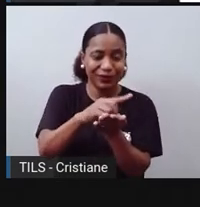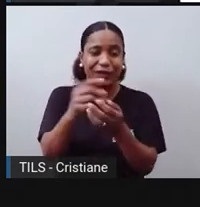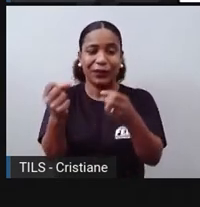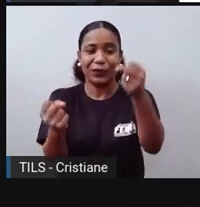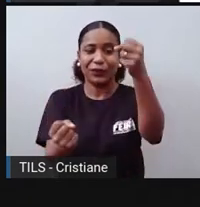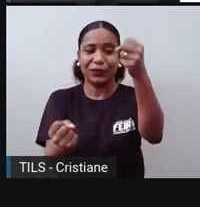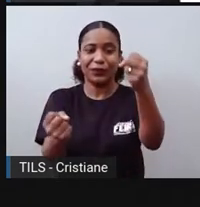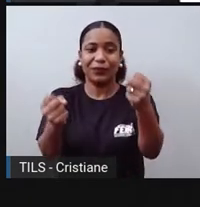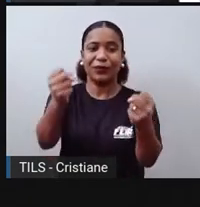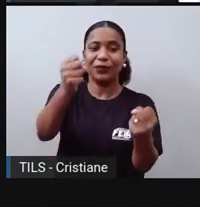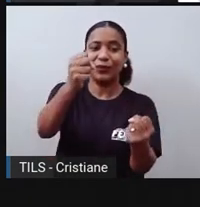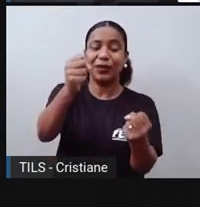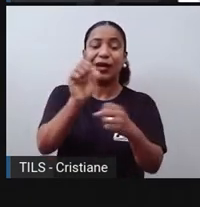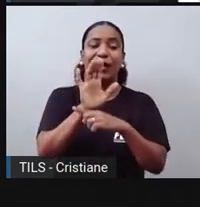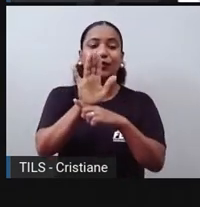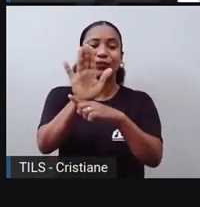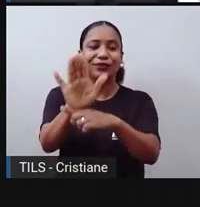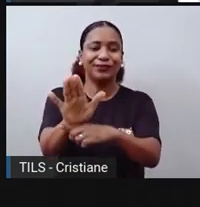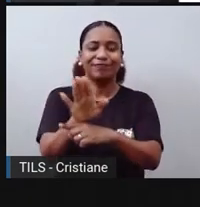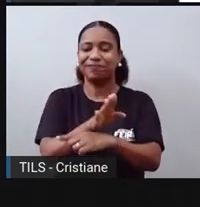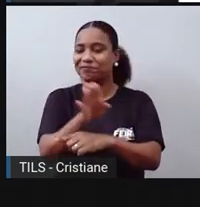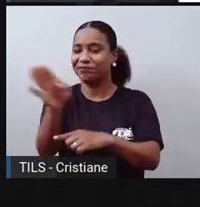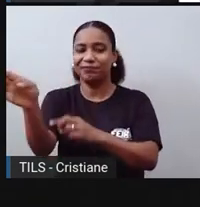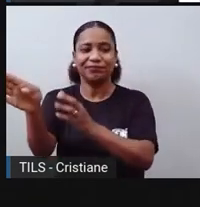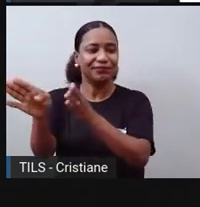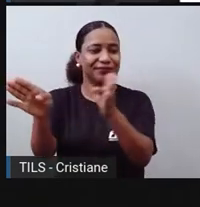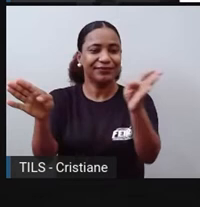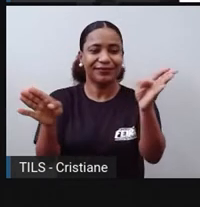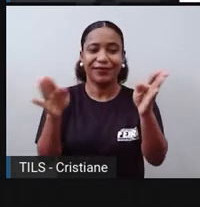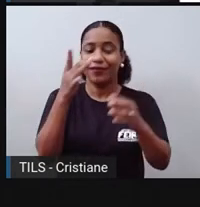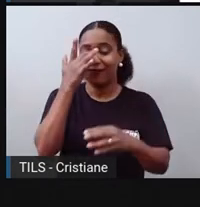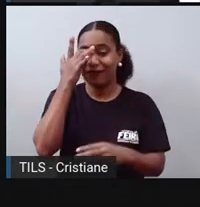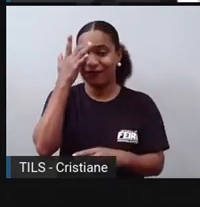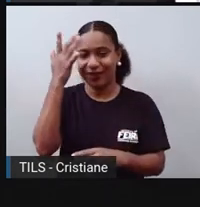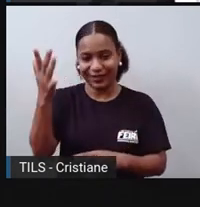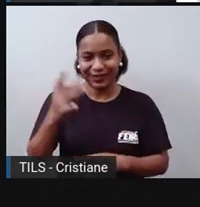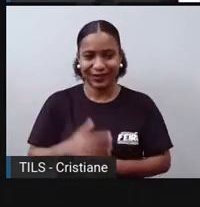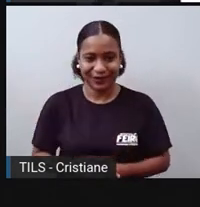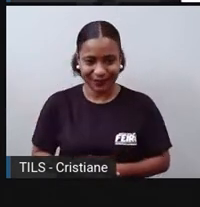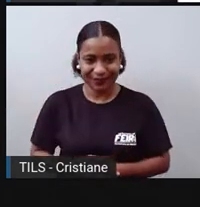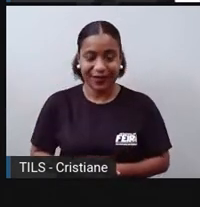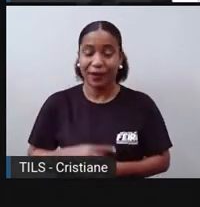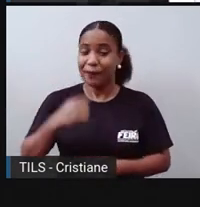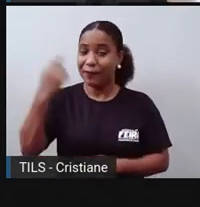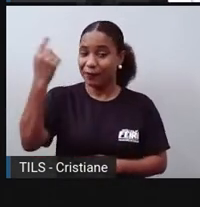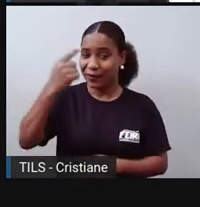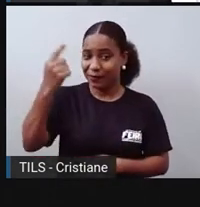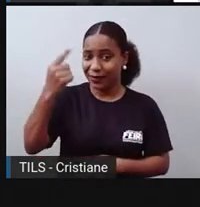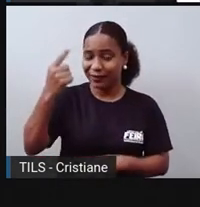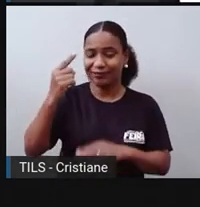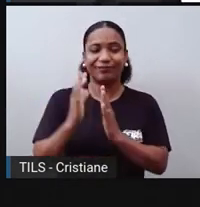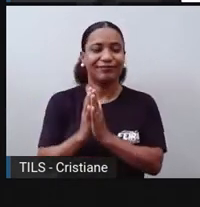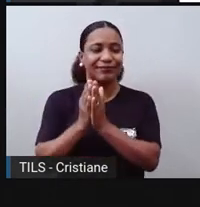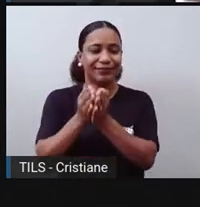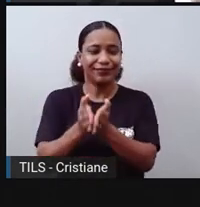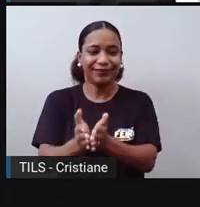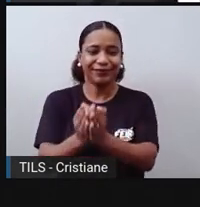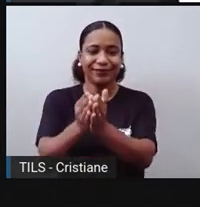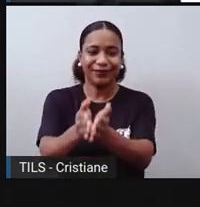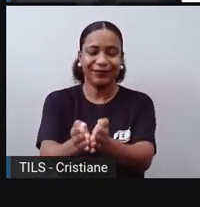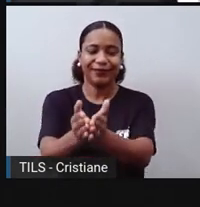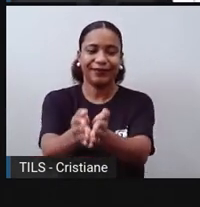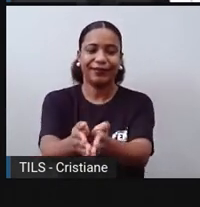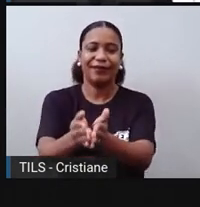favoreceu essas viagens. Então, acredita-se que essa foi a primeira fase, essa fase em que havia essas transações